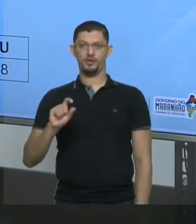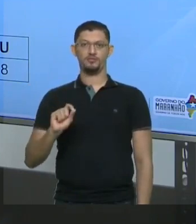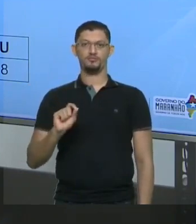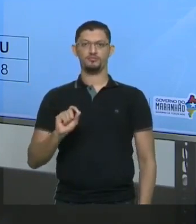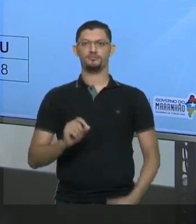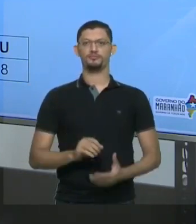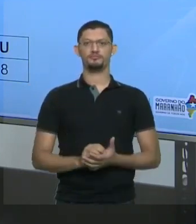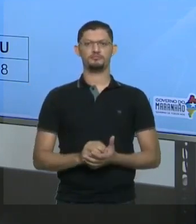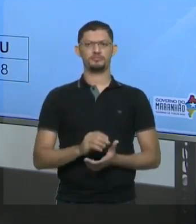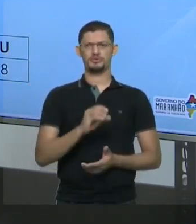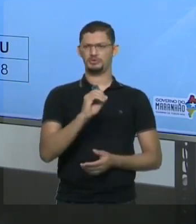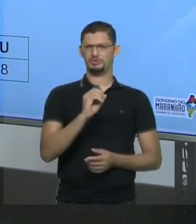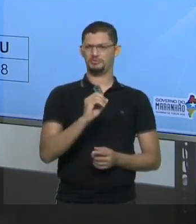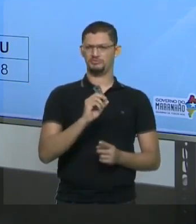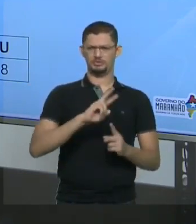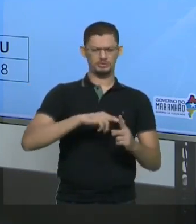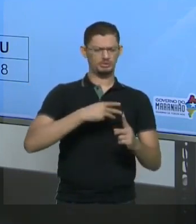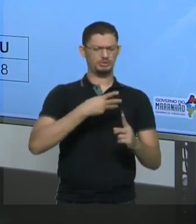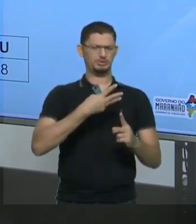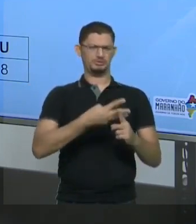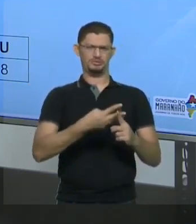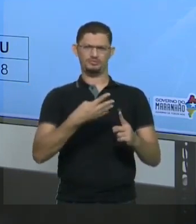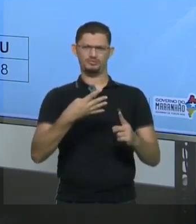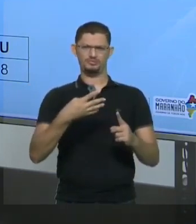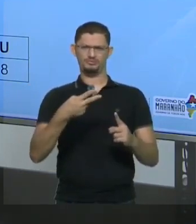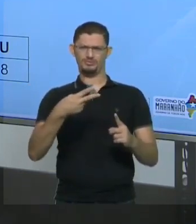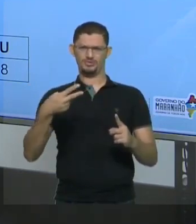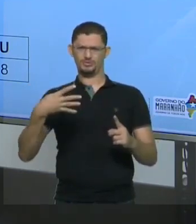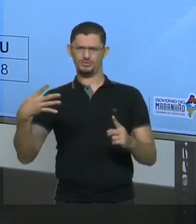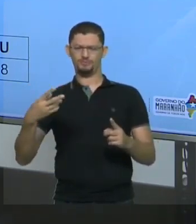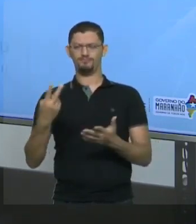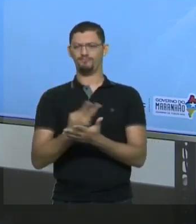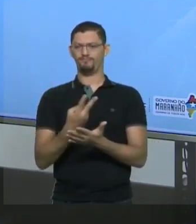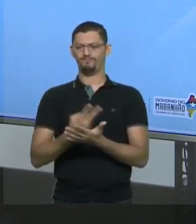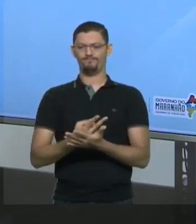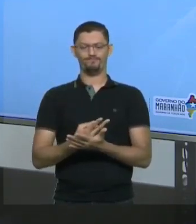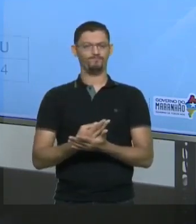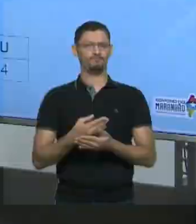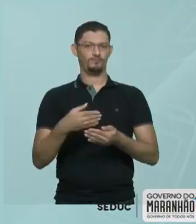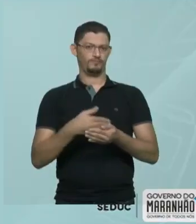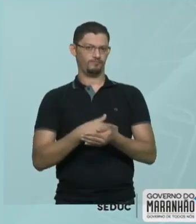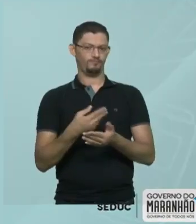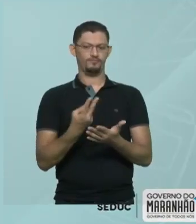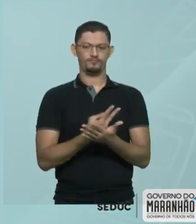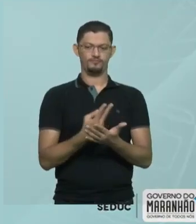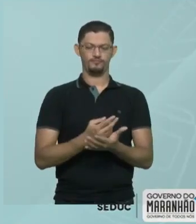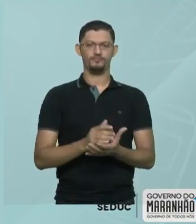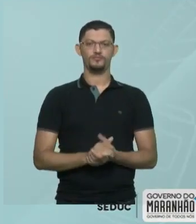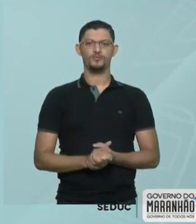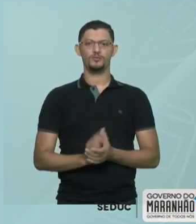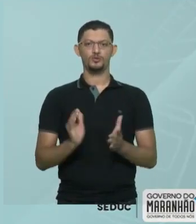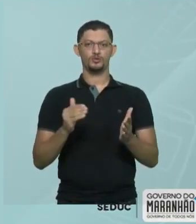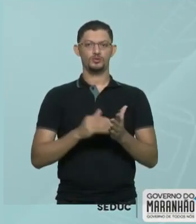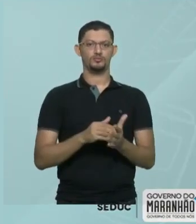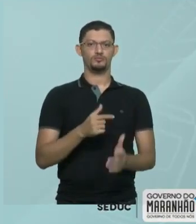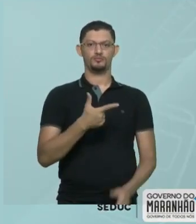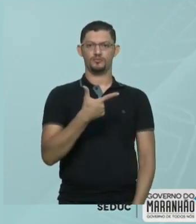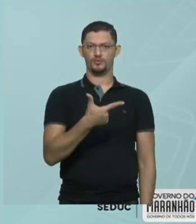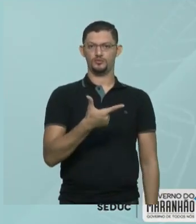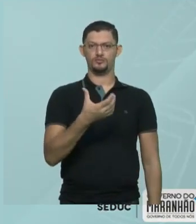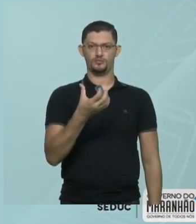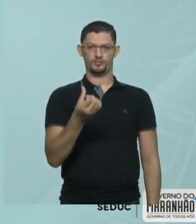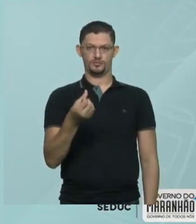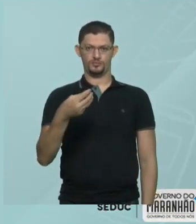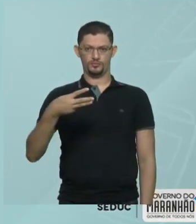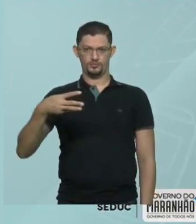não é. Zero não é o triplo de 4. Então, essa também não é a senha. E, por último, nós temos 2.634,